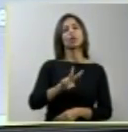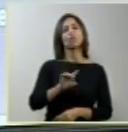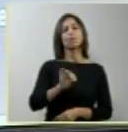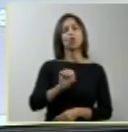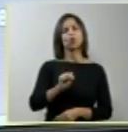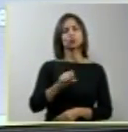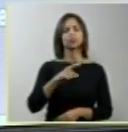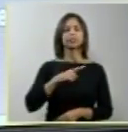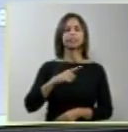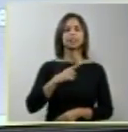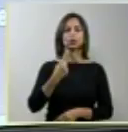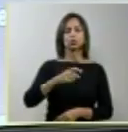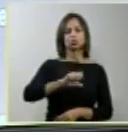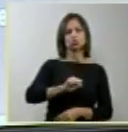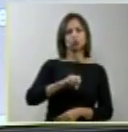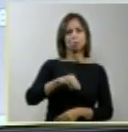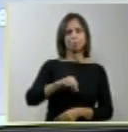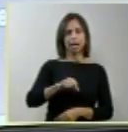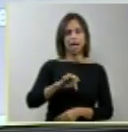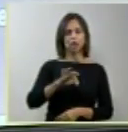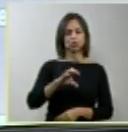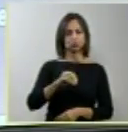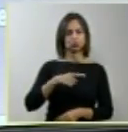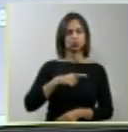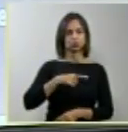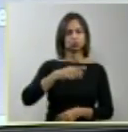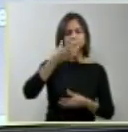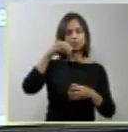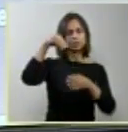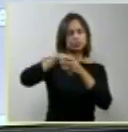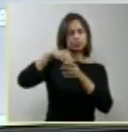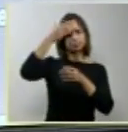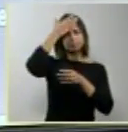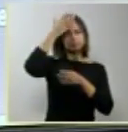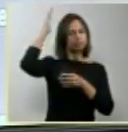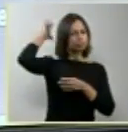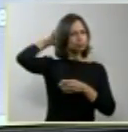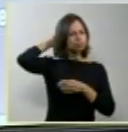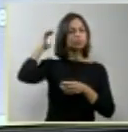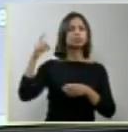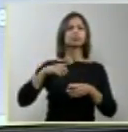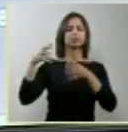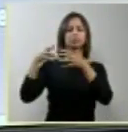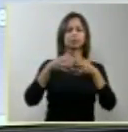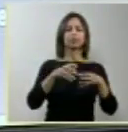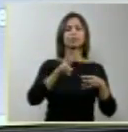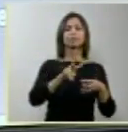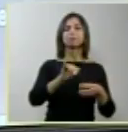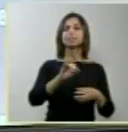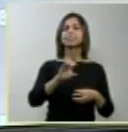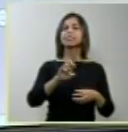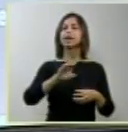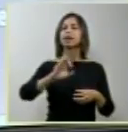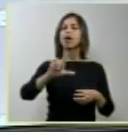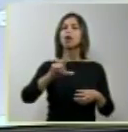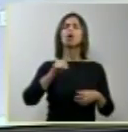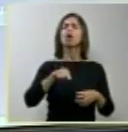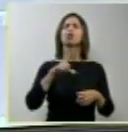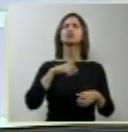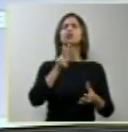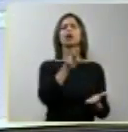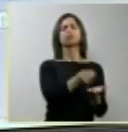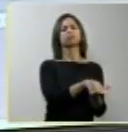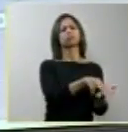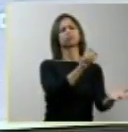que tem a vida de relação, e o visceral, que é a vida vegetativa. Quando nós